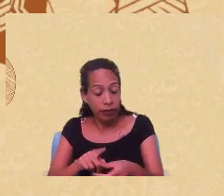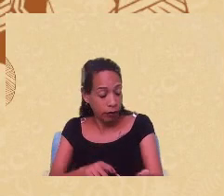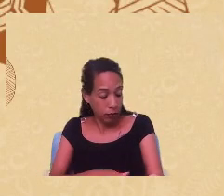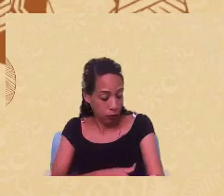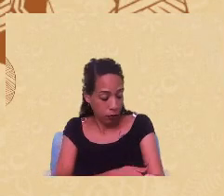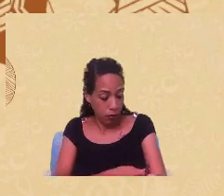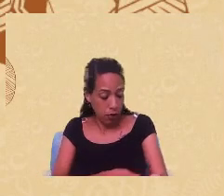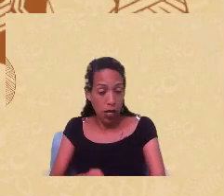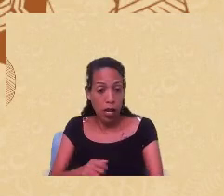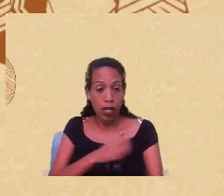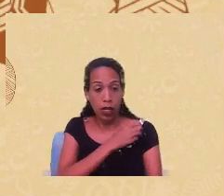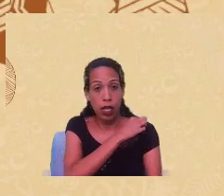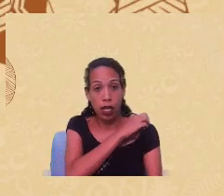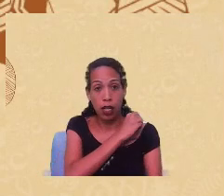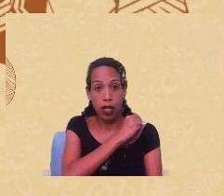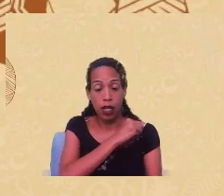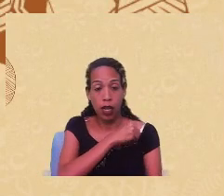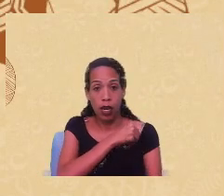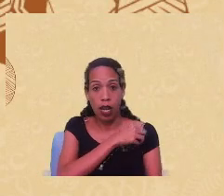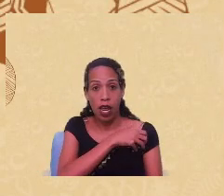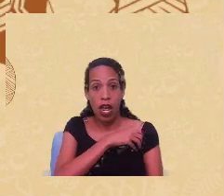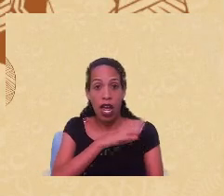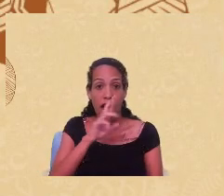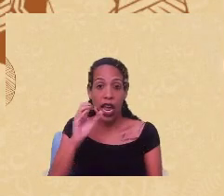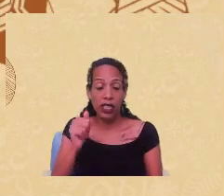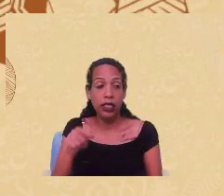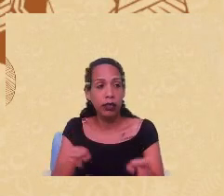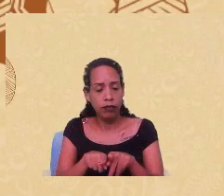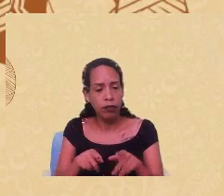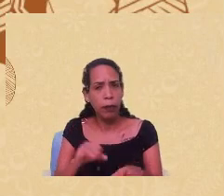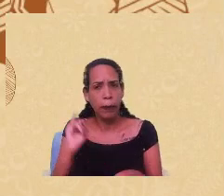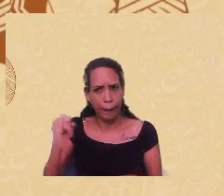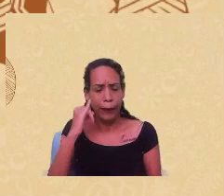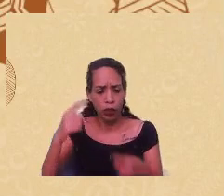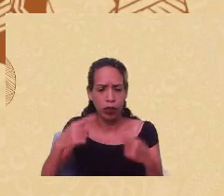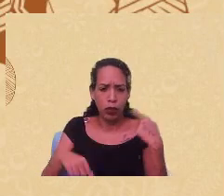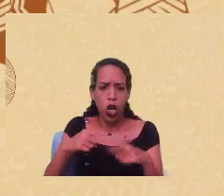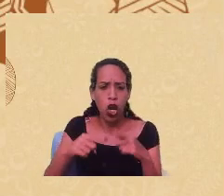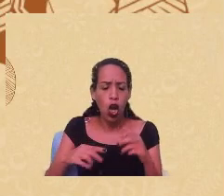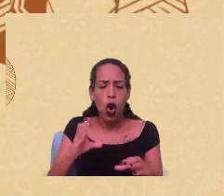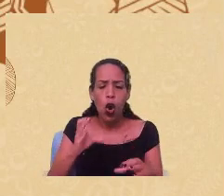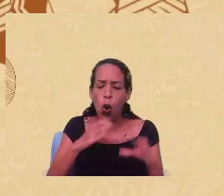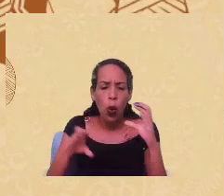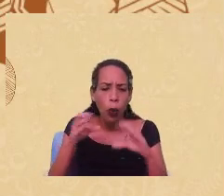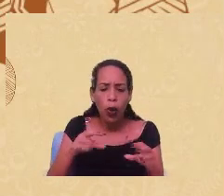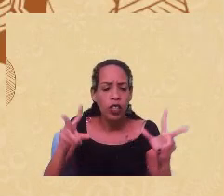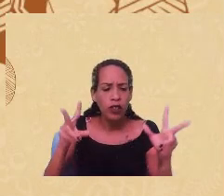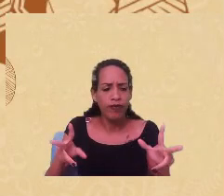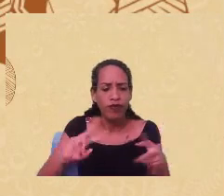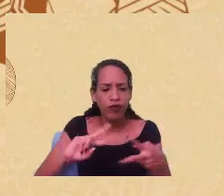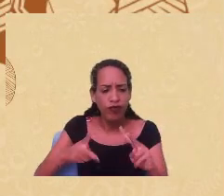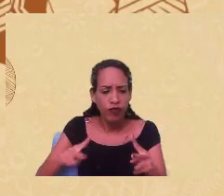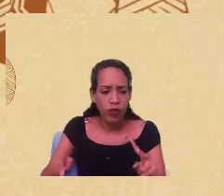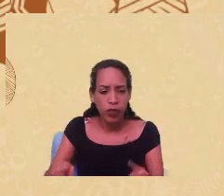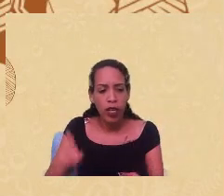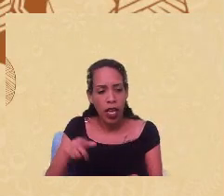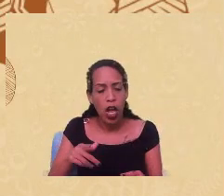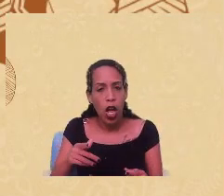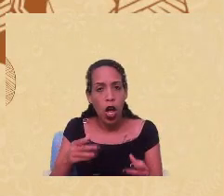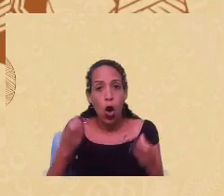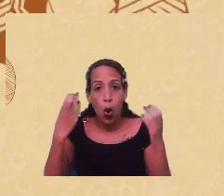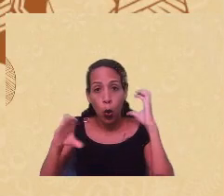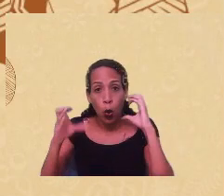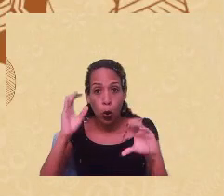é fundamental para a política do comum, para a política do comum da diferença. Por isso que o Conselho Federal de